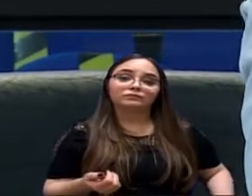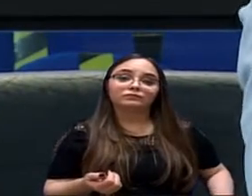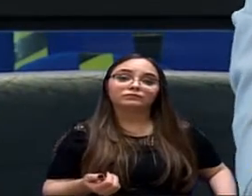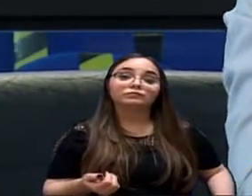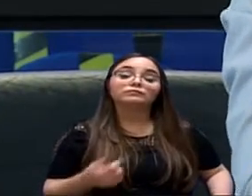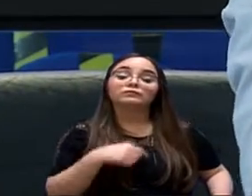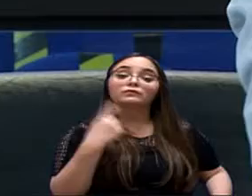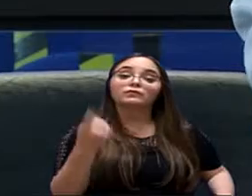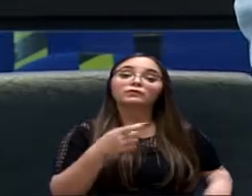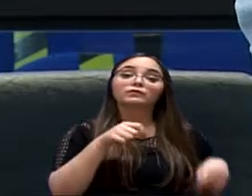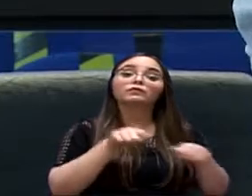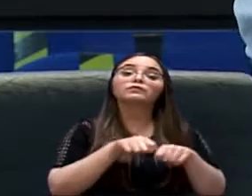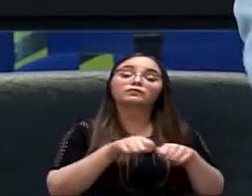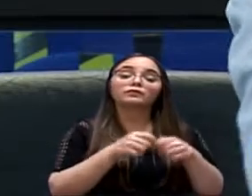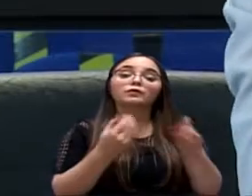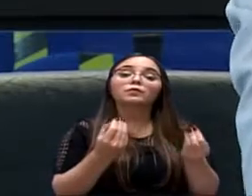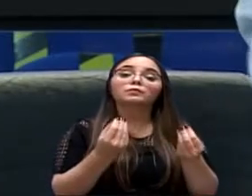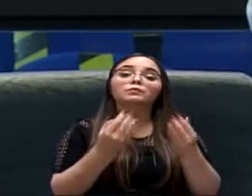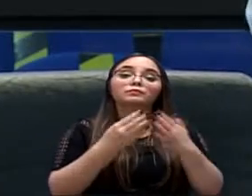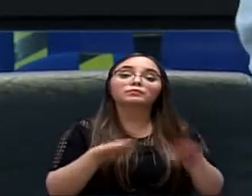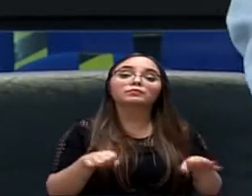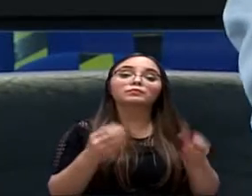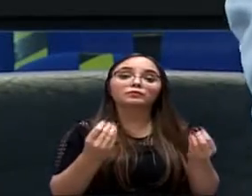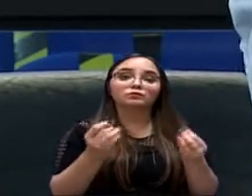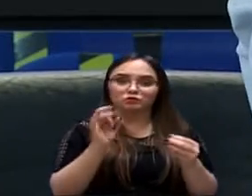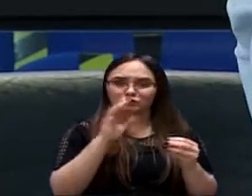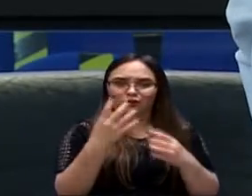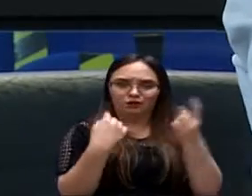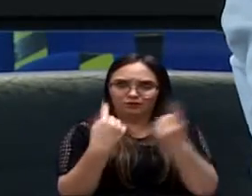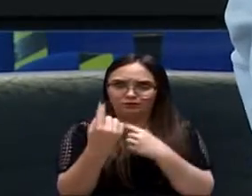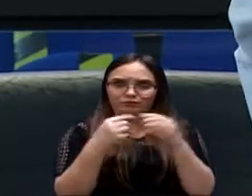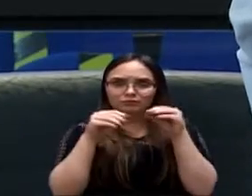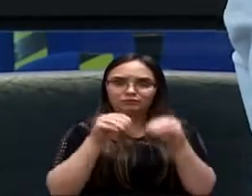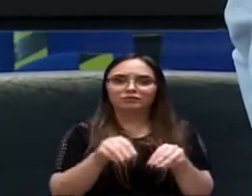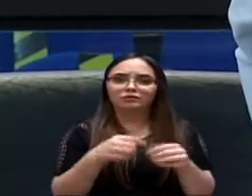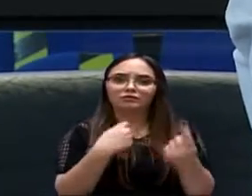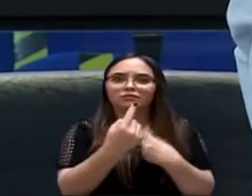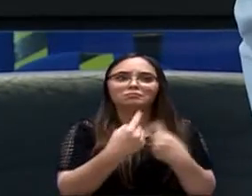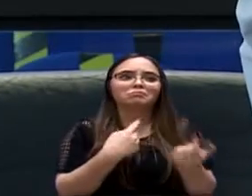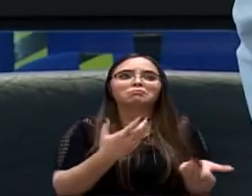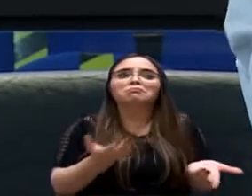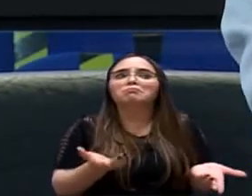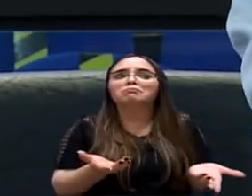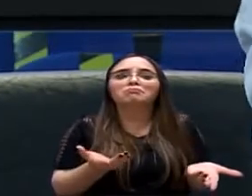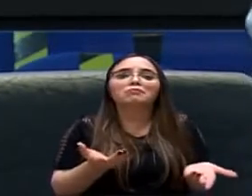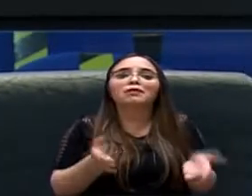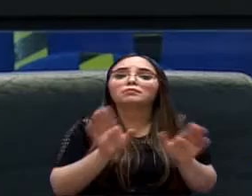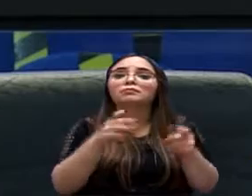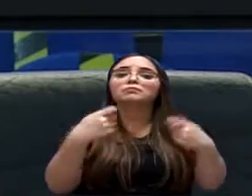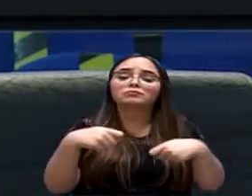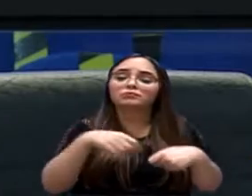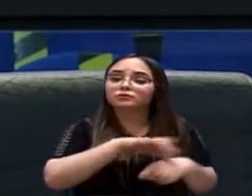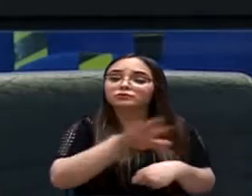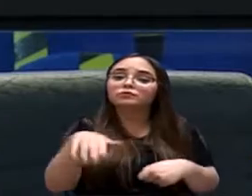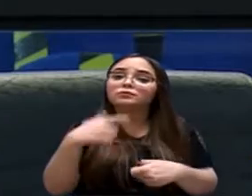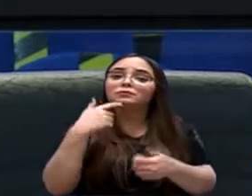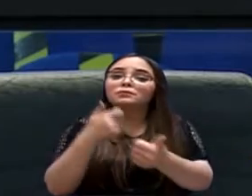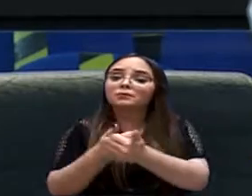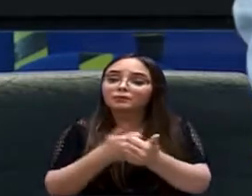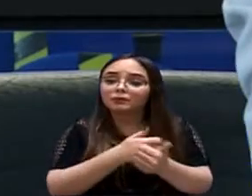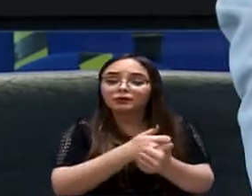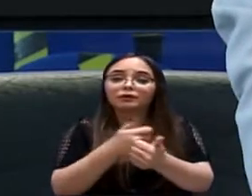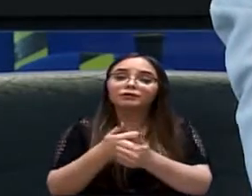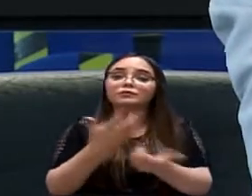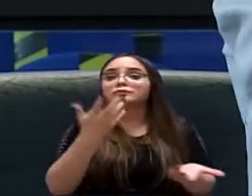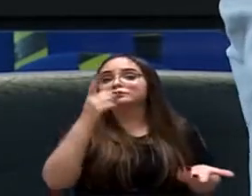mitigatória e compensatória? Só via de acesso? A maioria das vezes só pensa em via de acesso e não no que vai acontecer no bairro no dia seguinte.